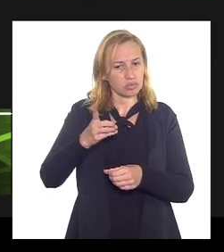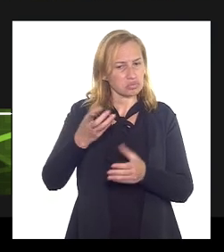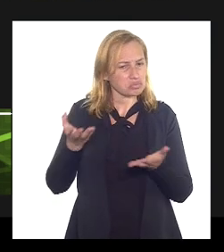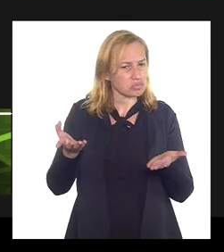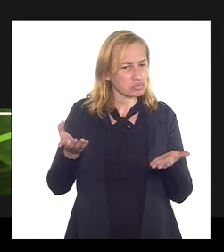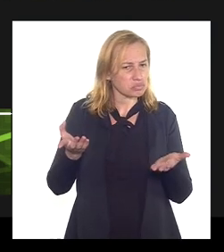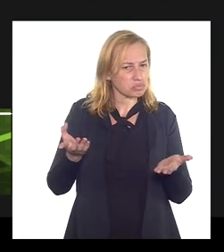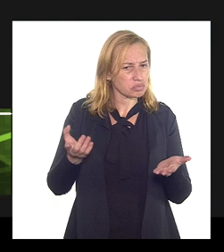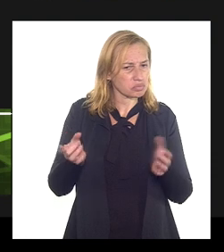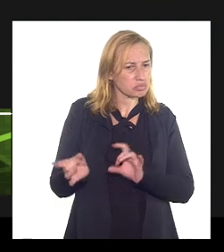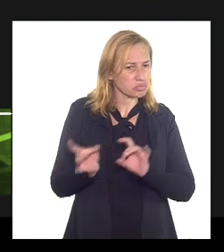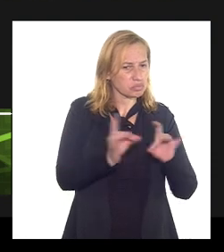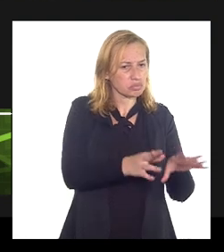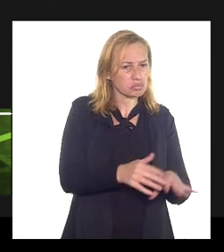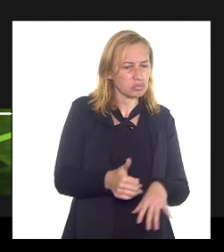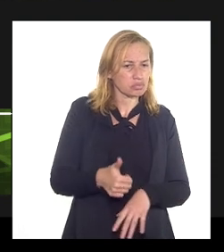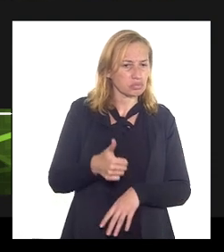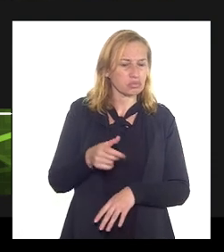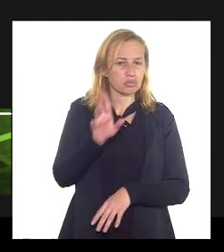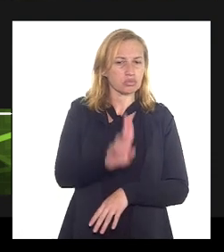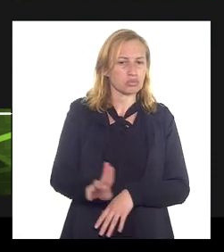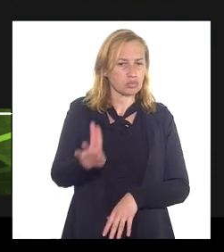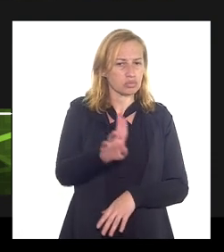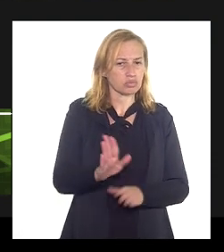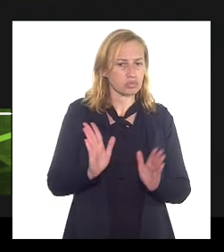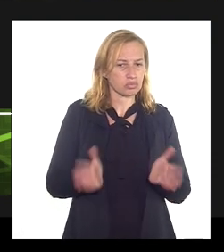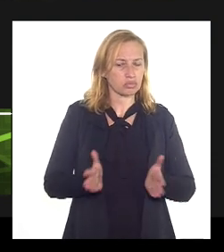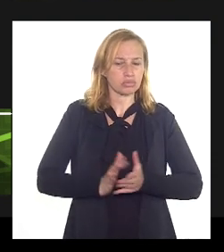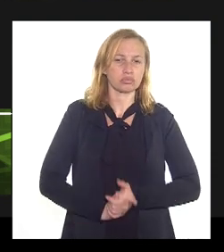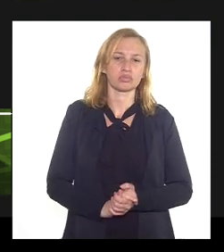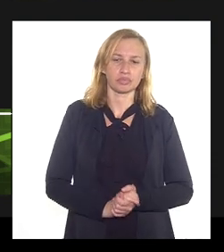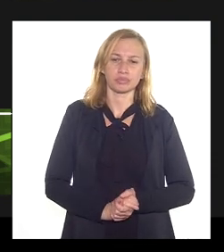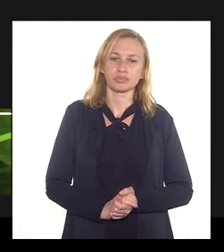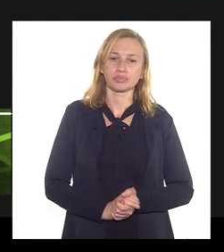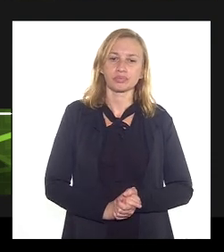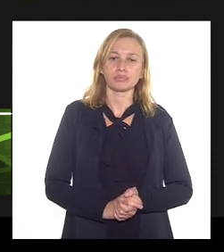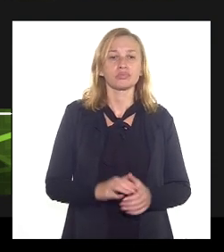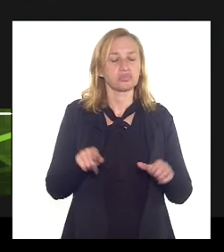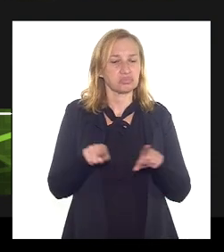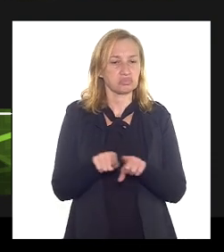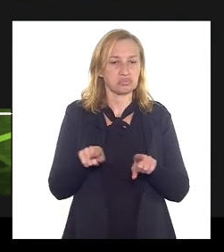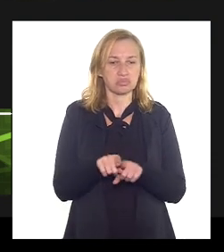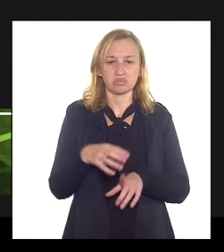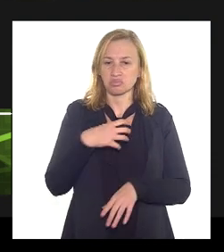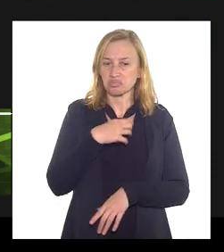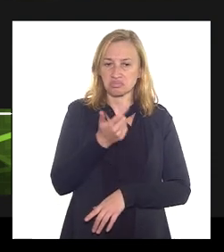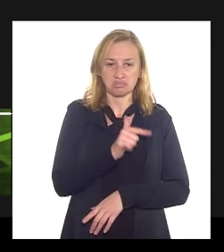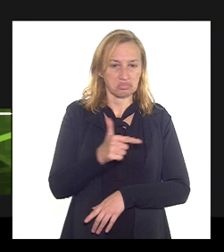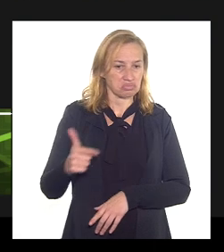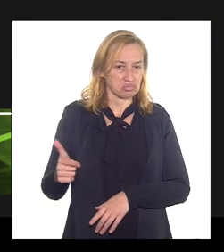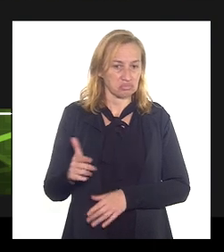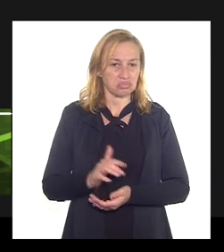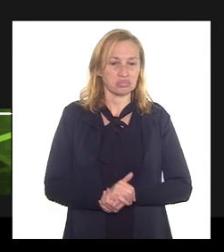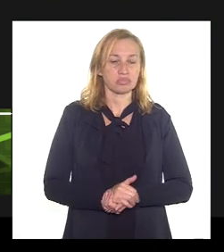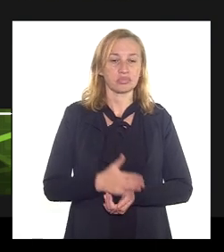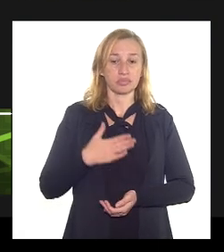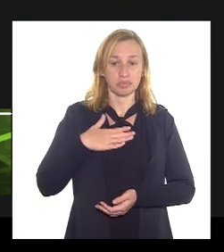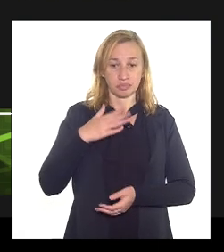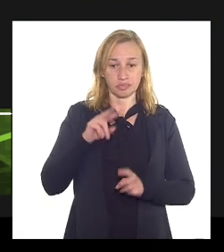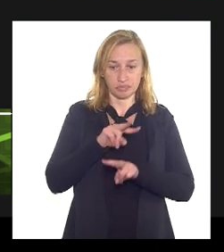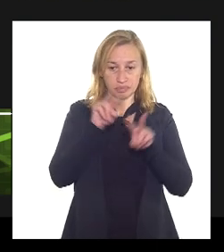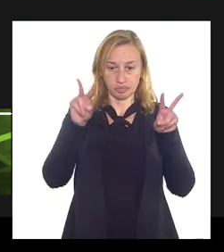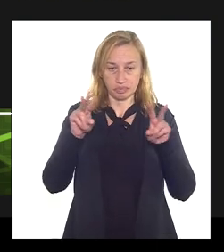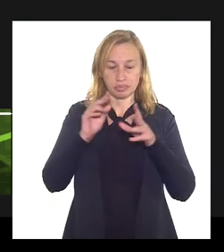provisionamentos de abandono estarem sendo utilizados agora também não tem sentido sob o meu ponto de vista